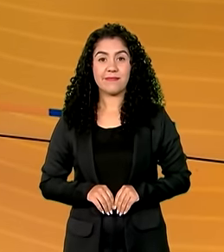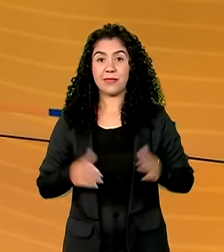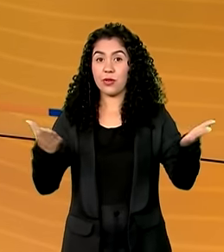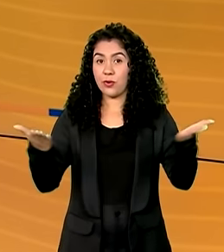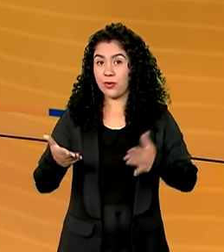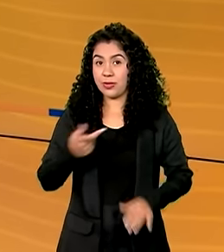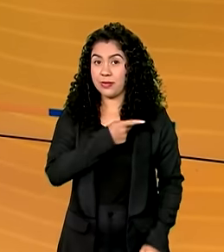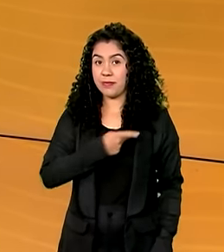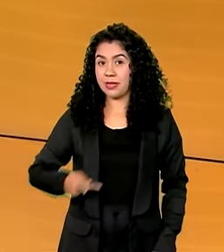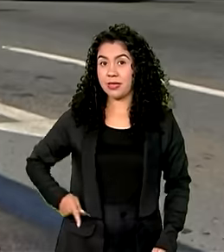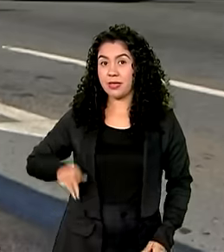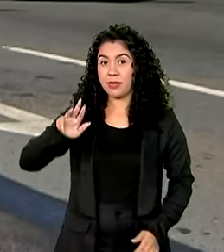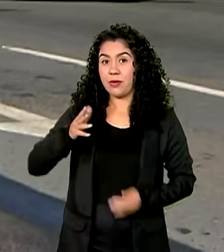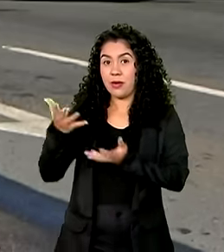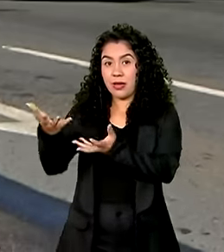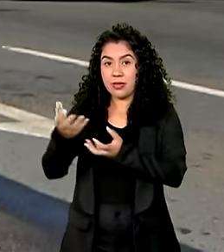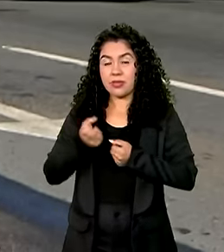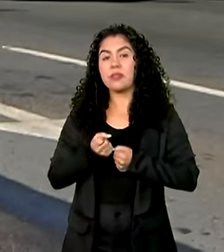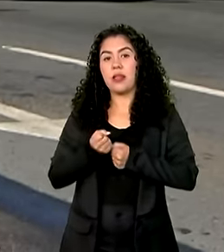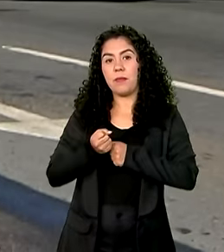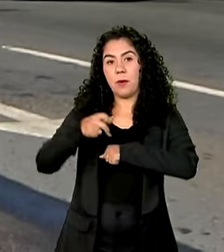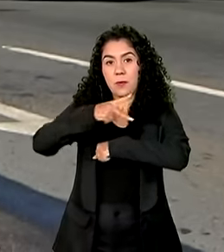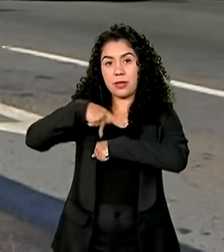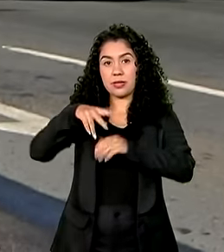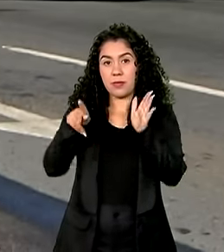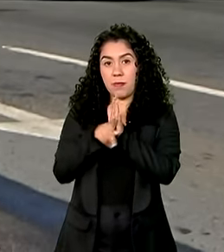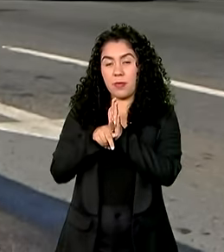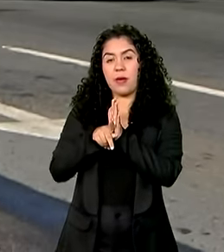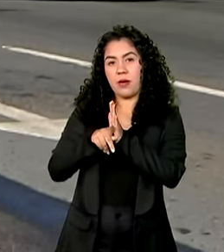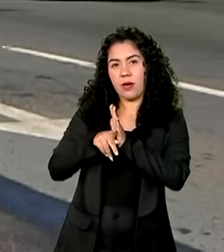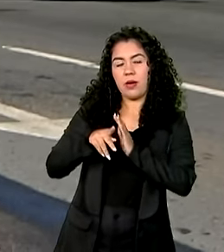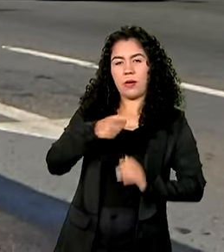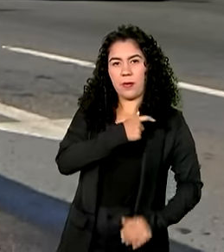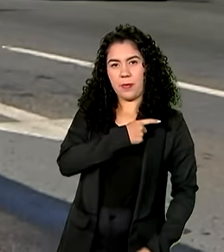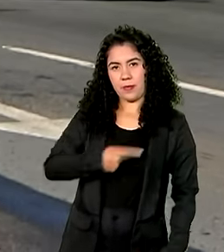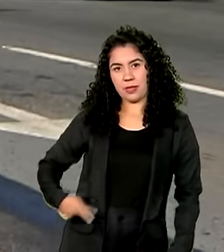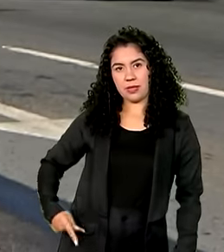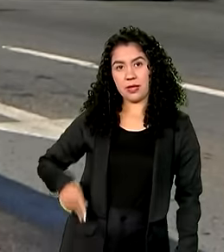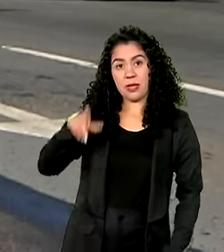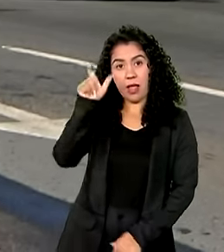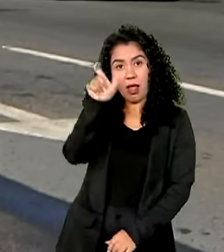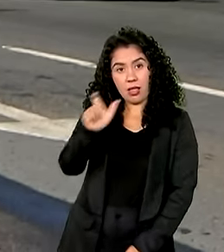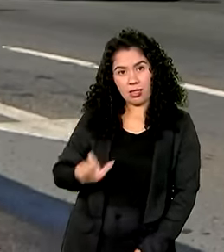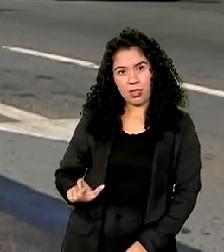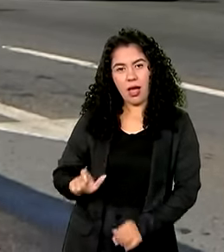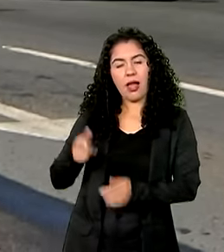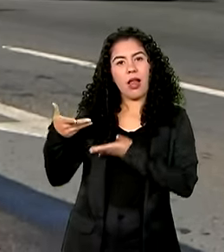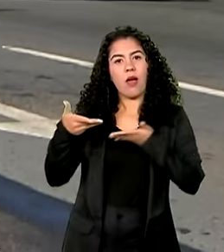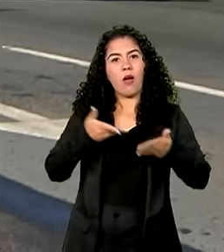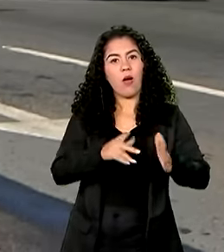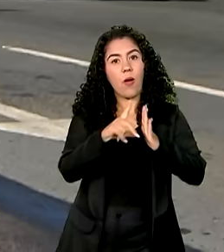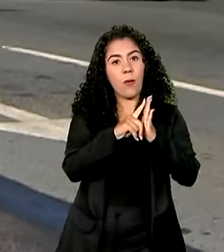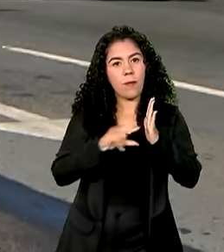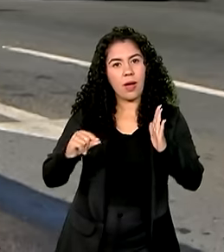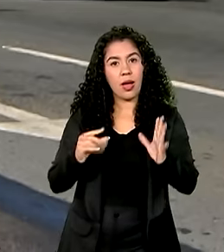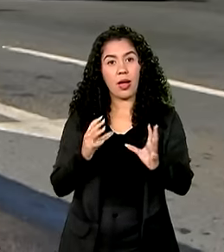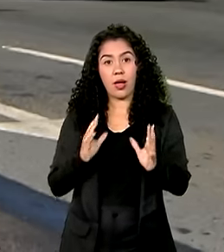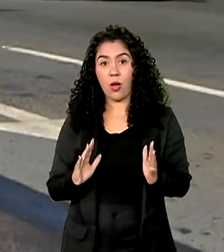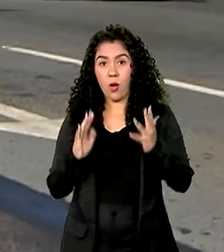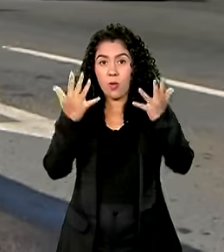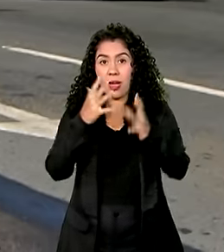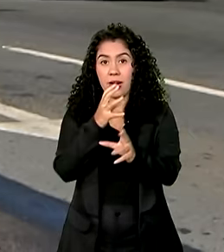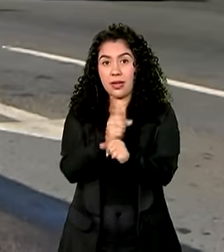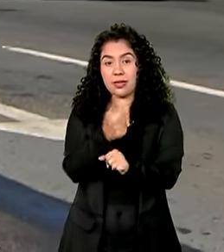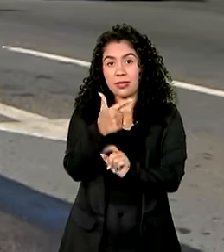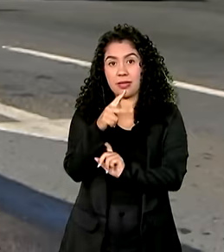Presidente Lula recebe hoje o presidente da Itália no Palácio do Planalto. Os dois países comemoram 150 anos